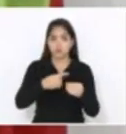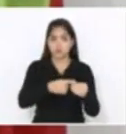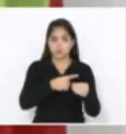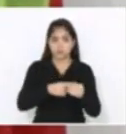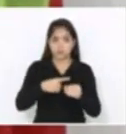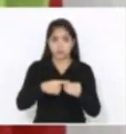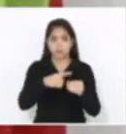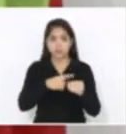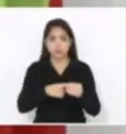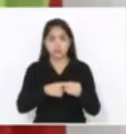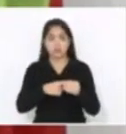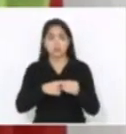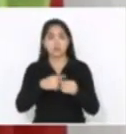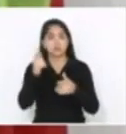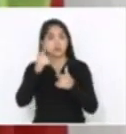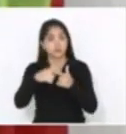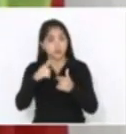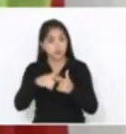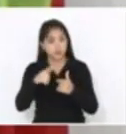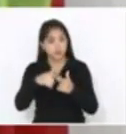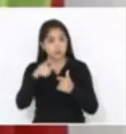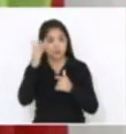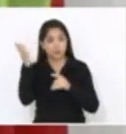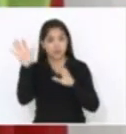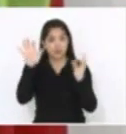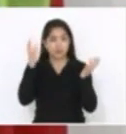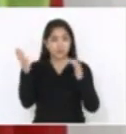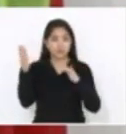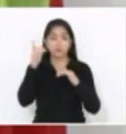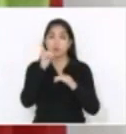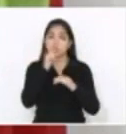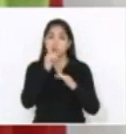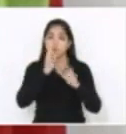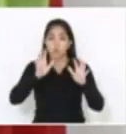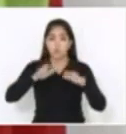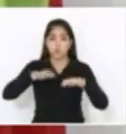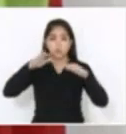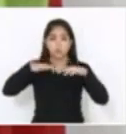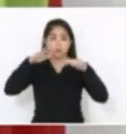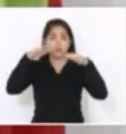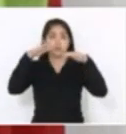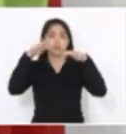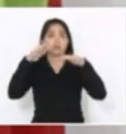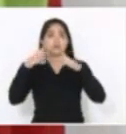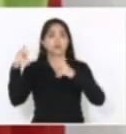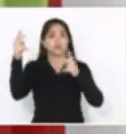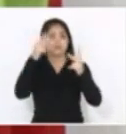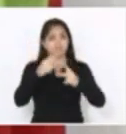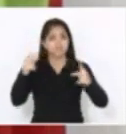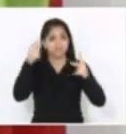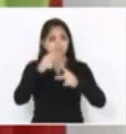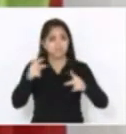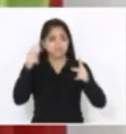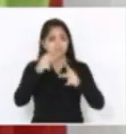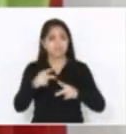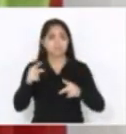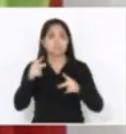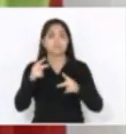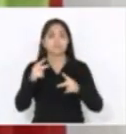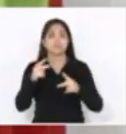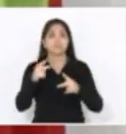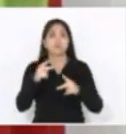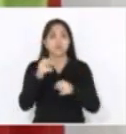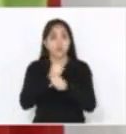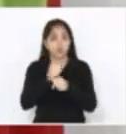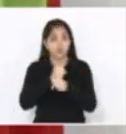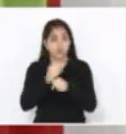decretaram estado de calamidade ou situação de emergência nos últimos três anos. E